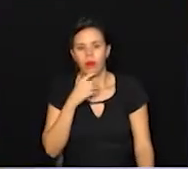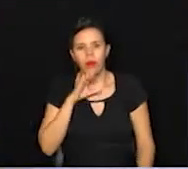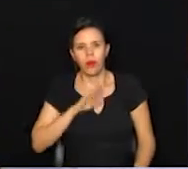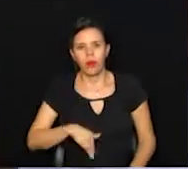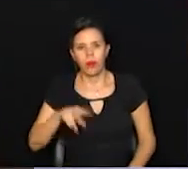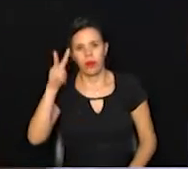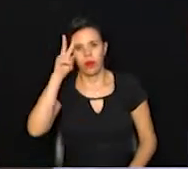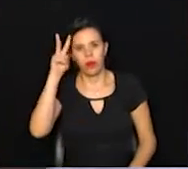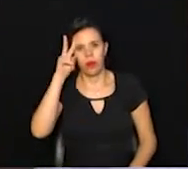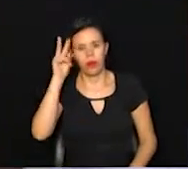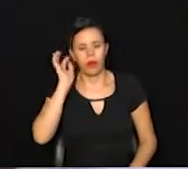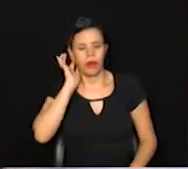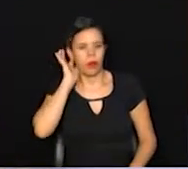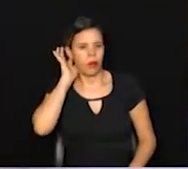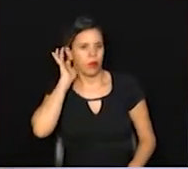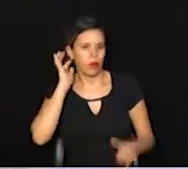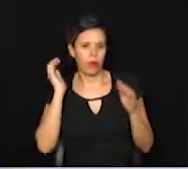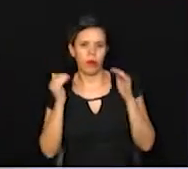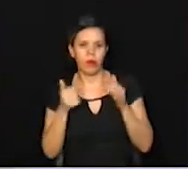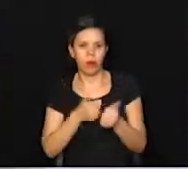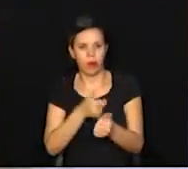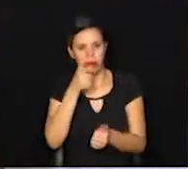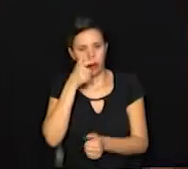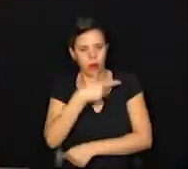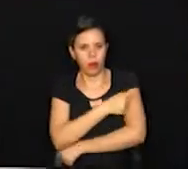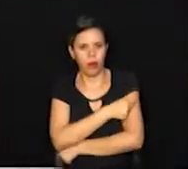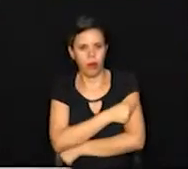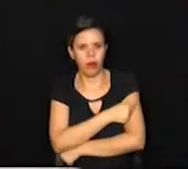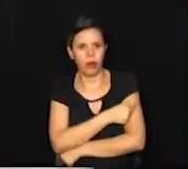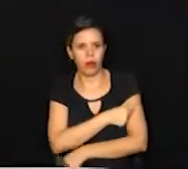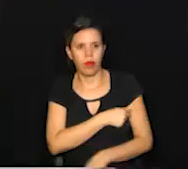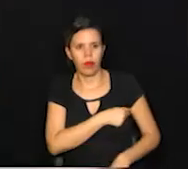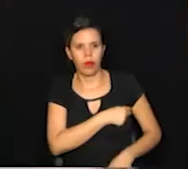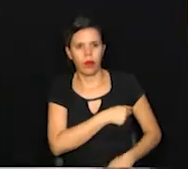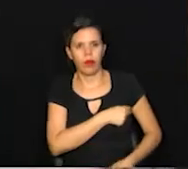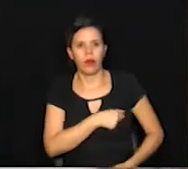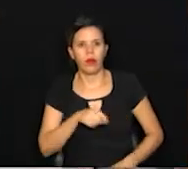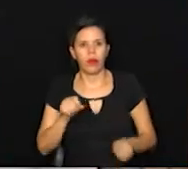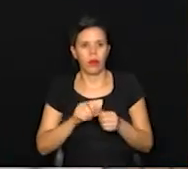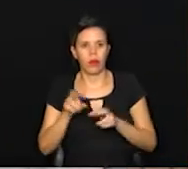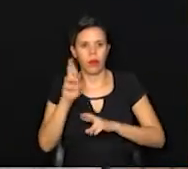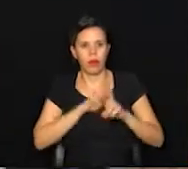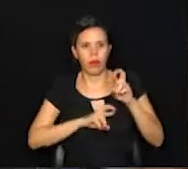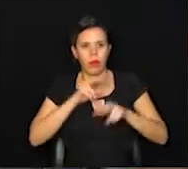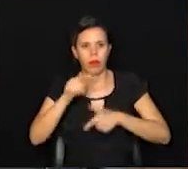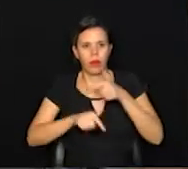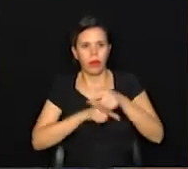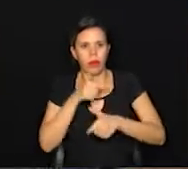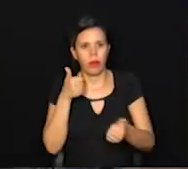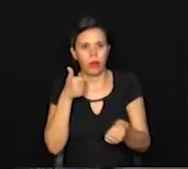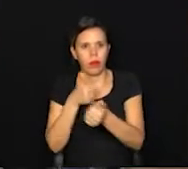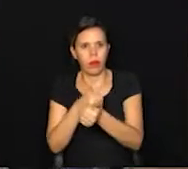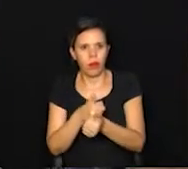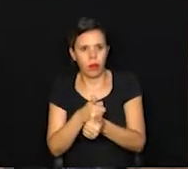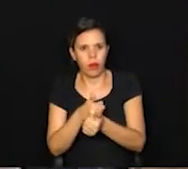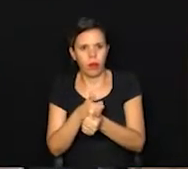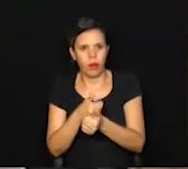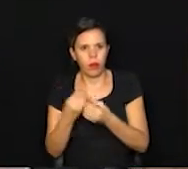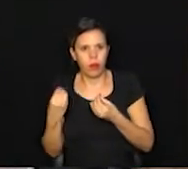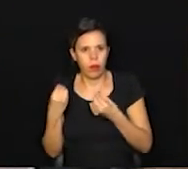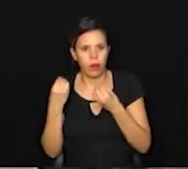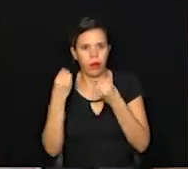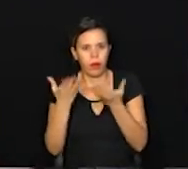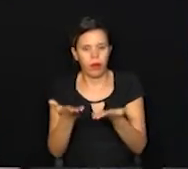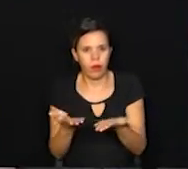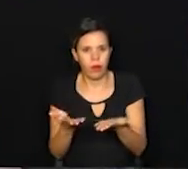desta segunda-feira para acompanhar a aplicação das doses. Ele fez questão de conferir o trabalho de perto, além de oferecer